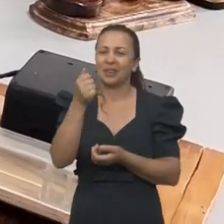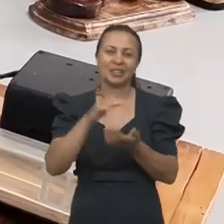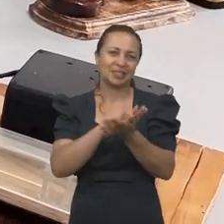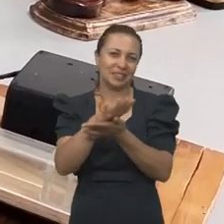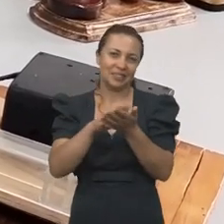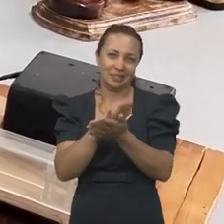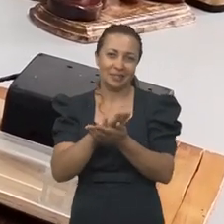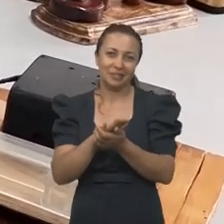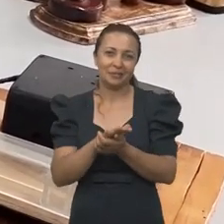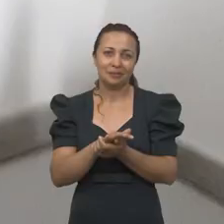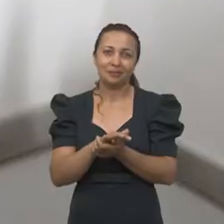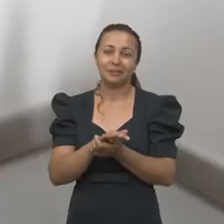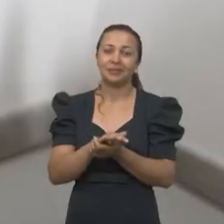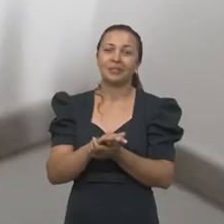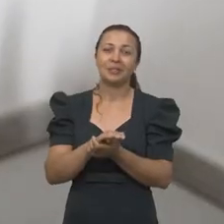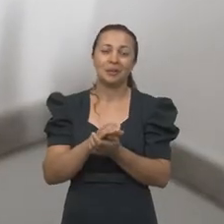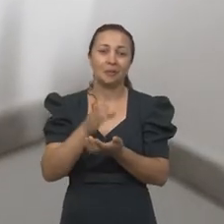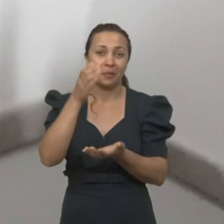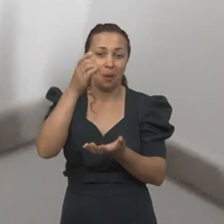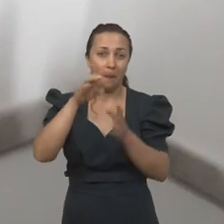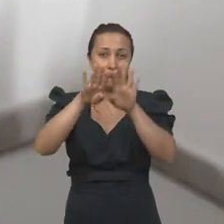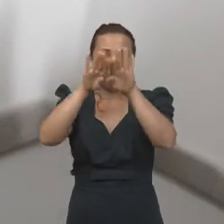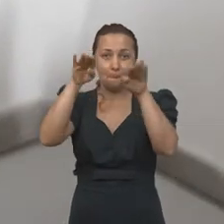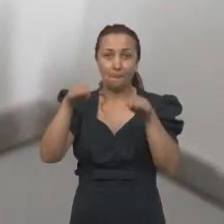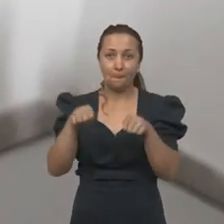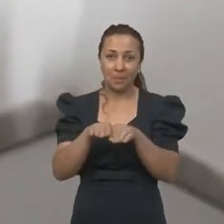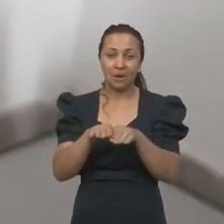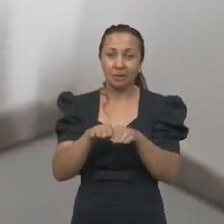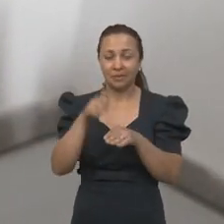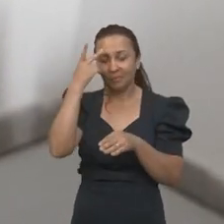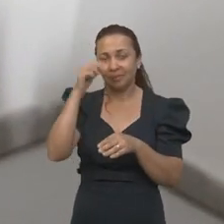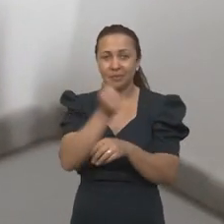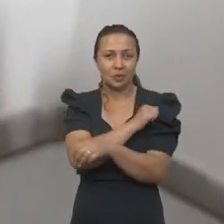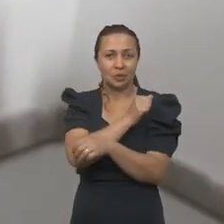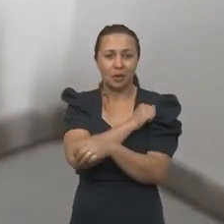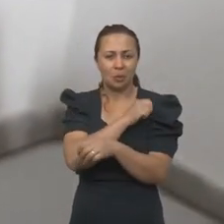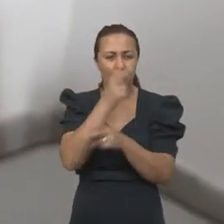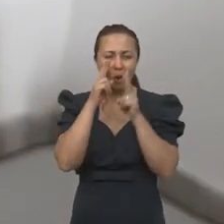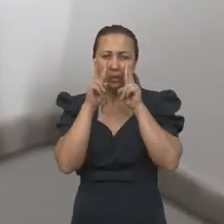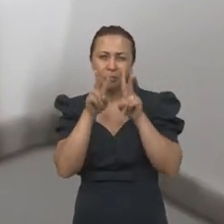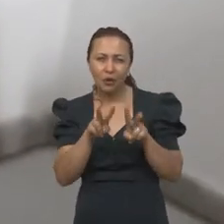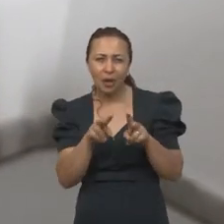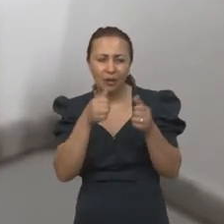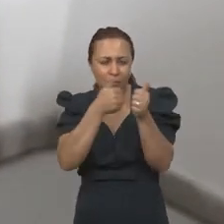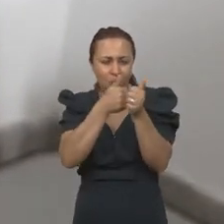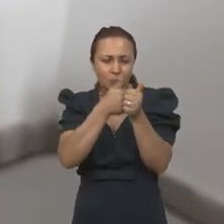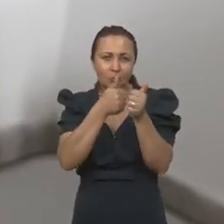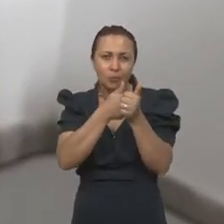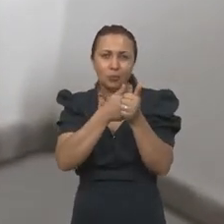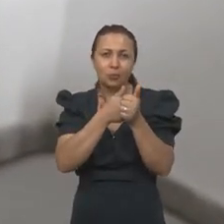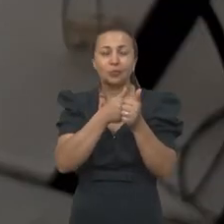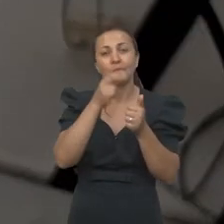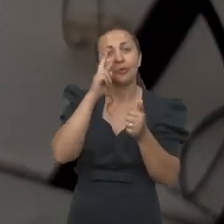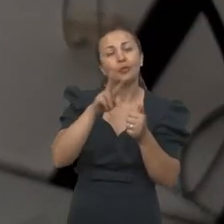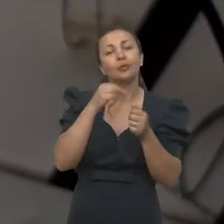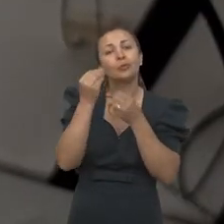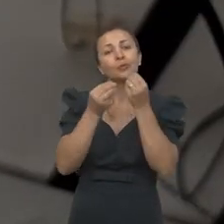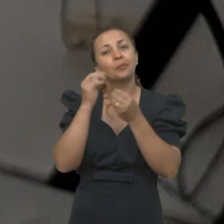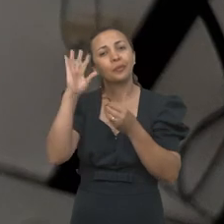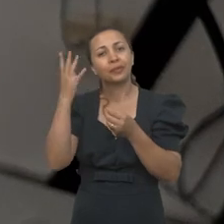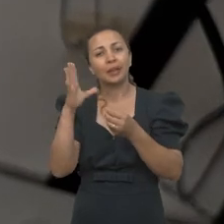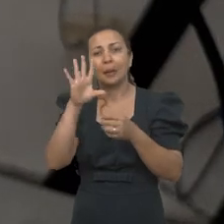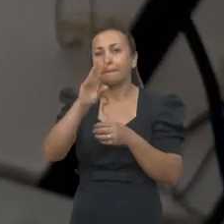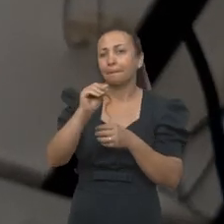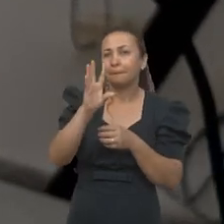é quase nada. Então é uma bobina para que os alunos interajam com ela e possam ver o efeito. Ou seja,